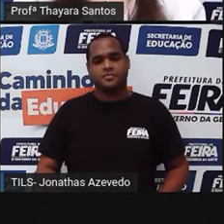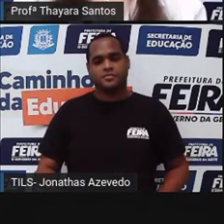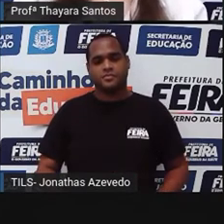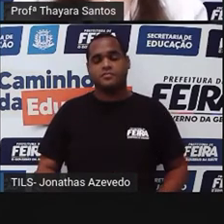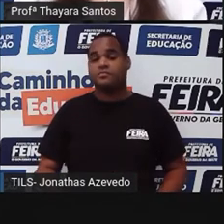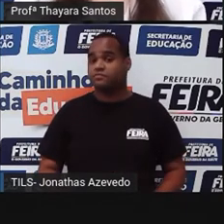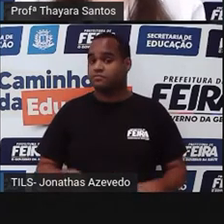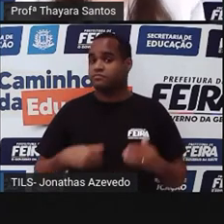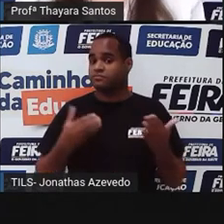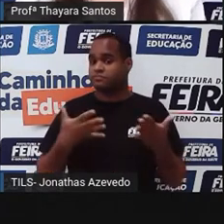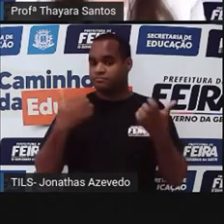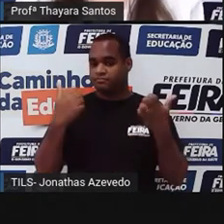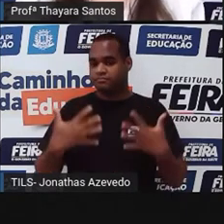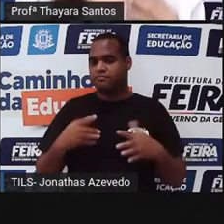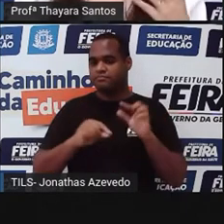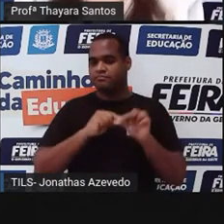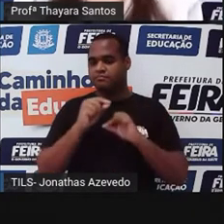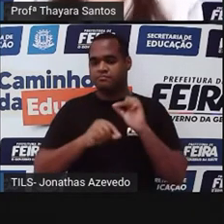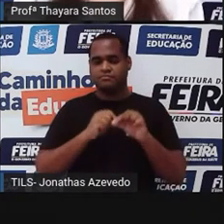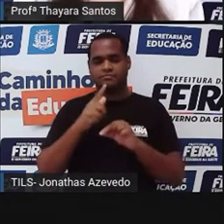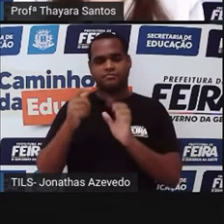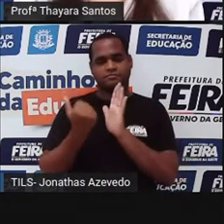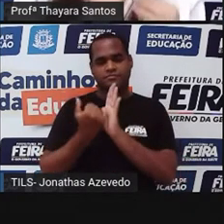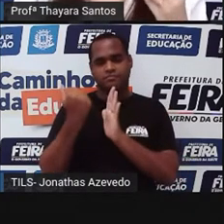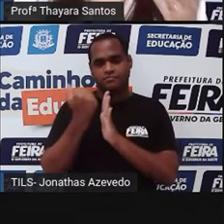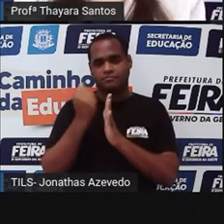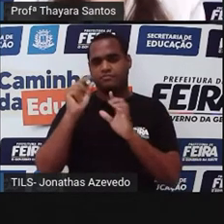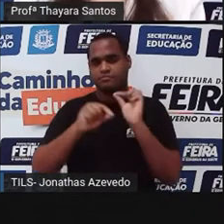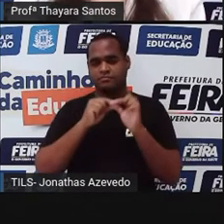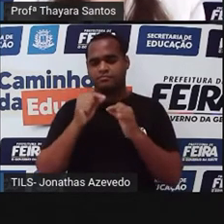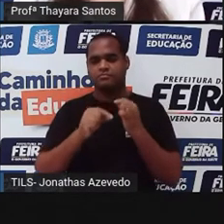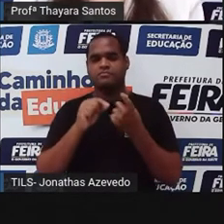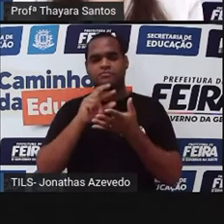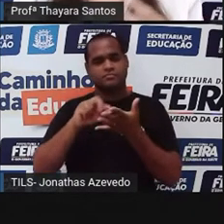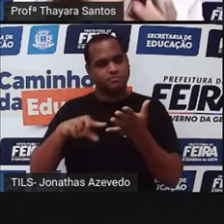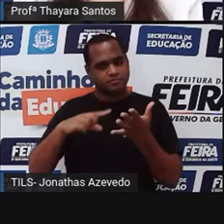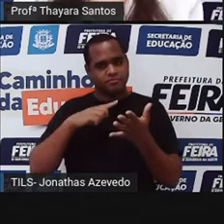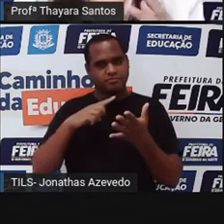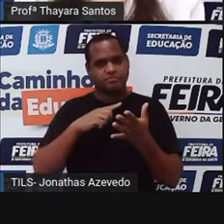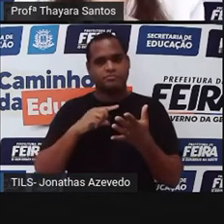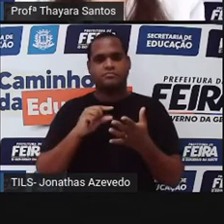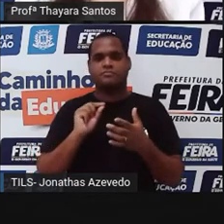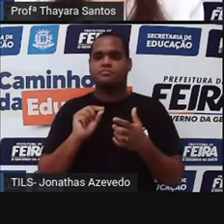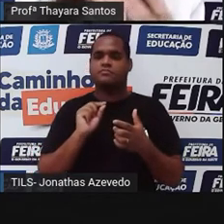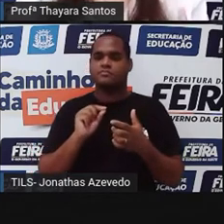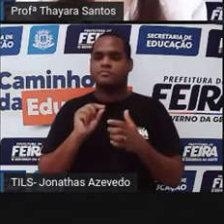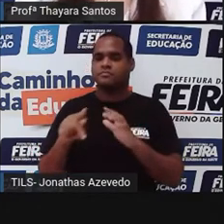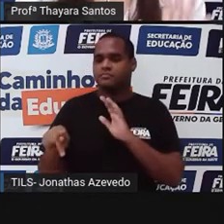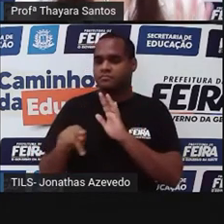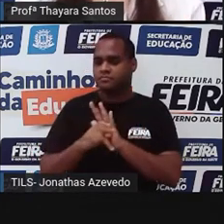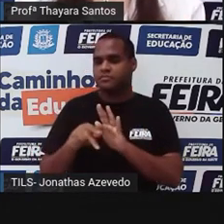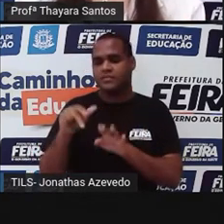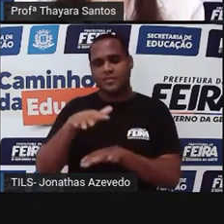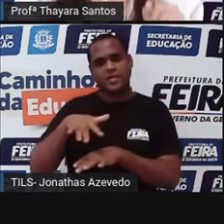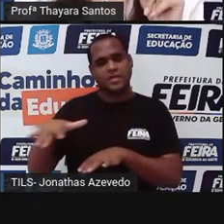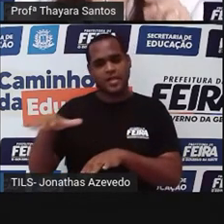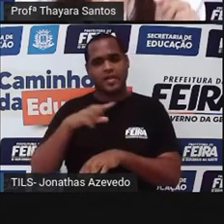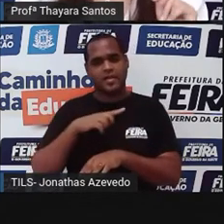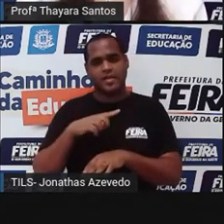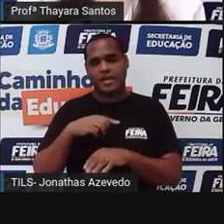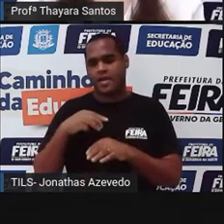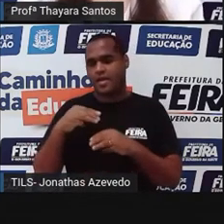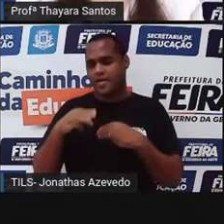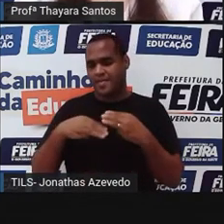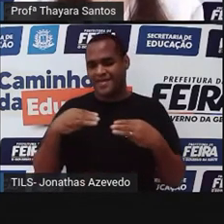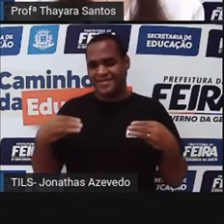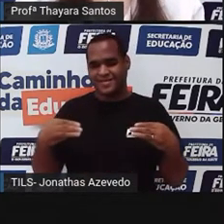Agora, a gente vai ver mais uma das propriedades, né? Que agora vai ser uma propriedade geral, que é a massa. Então, preste